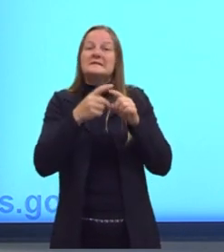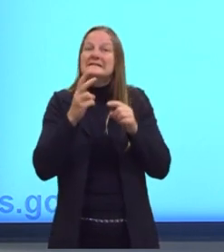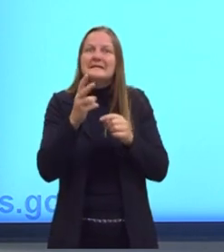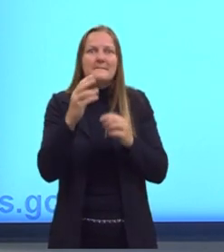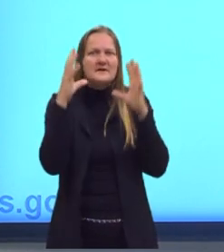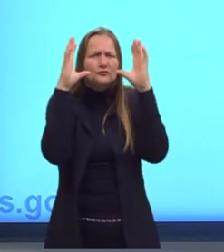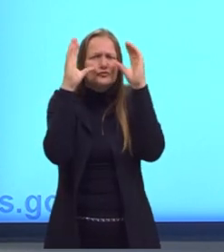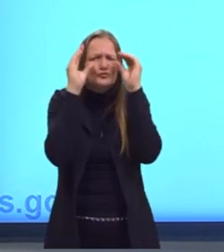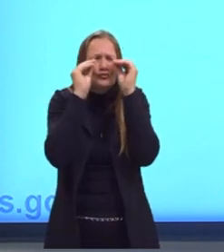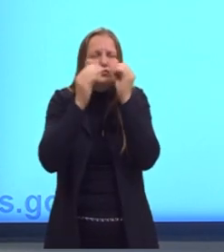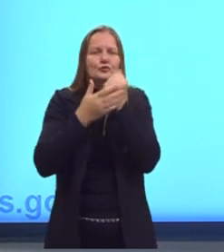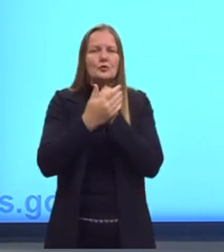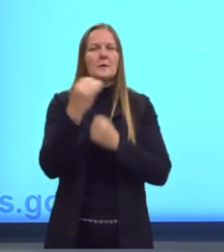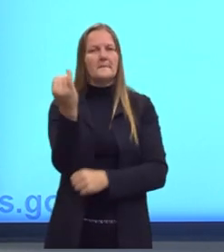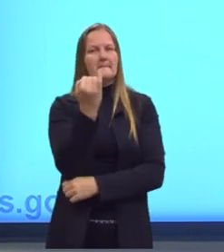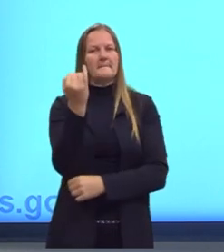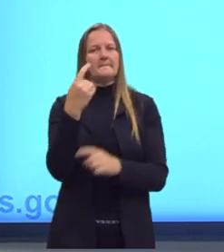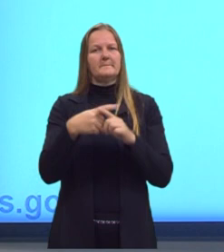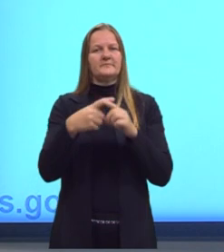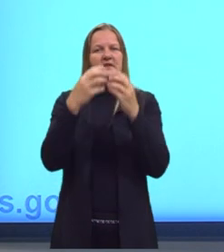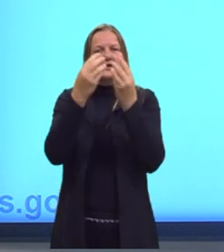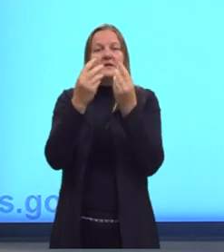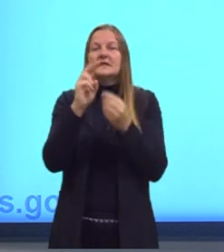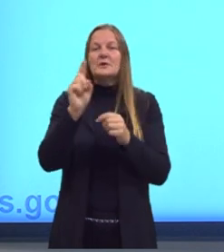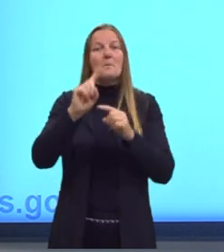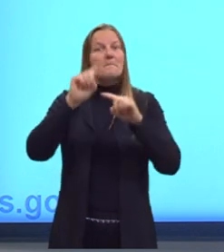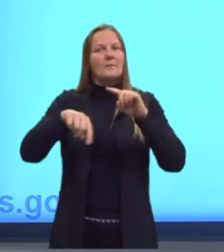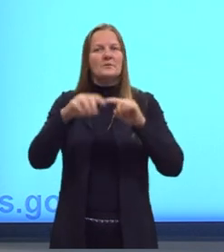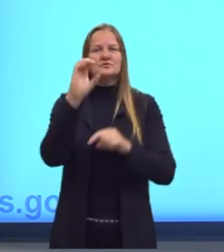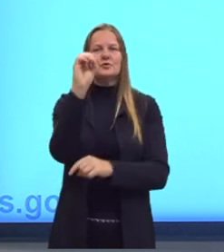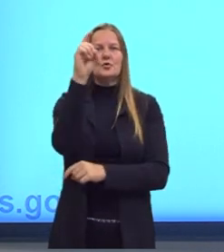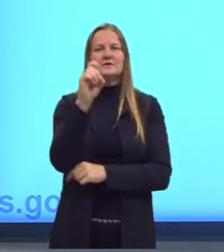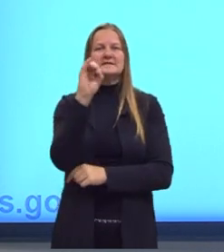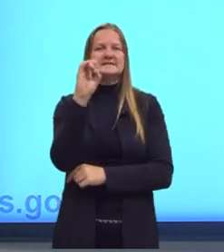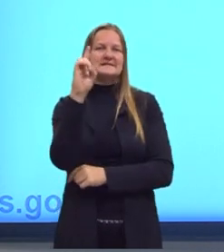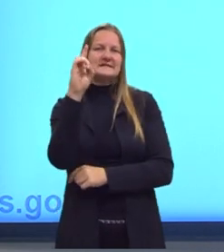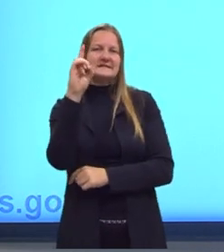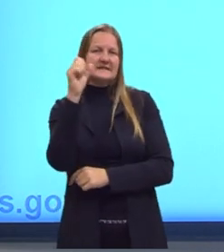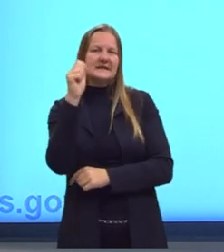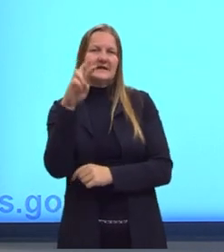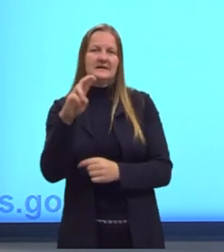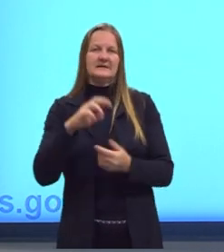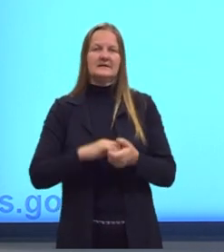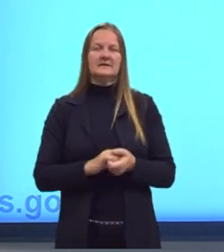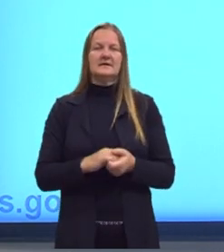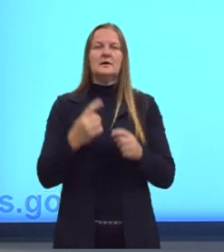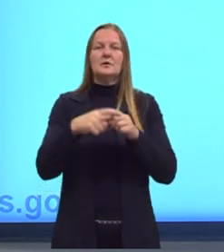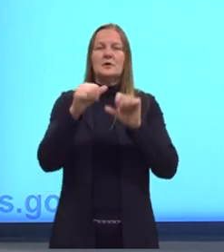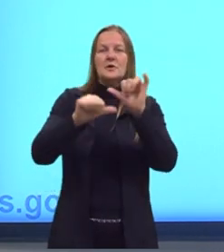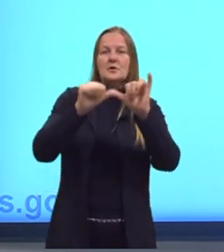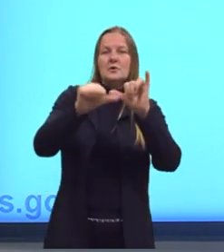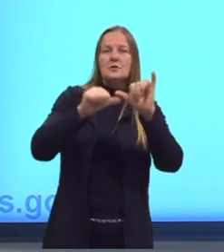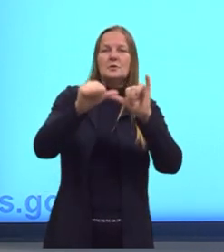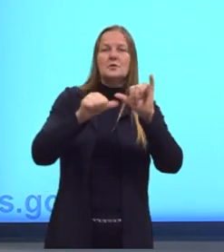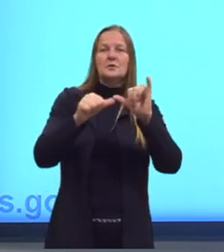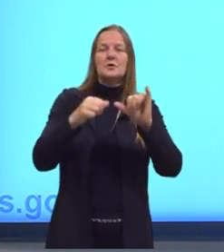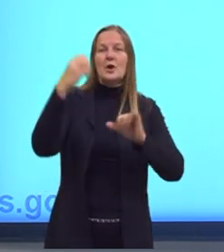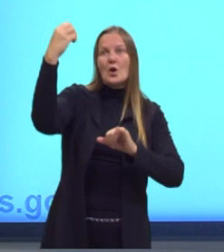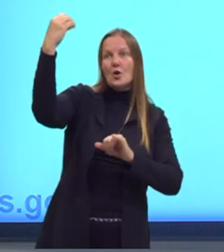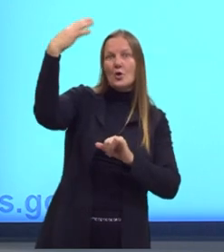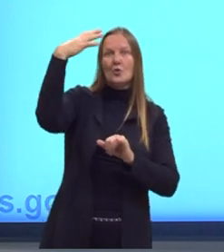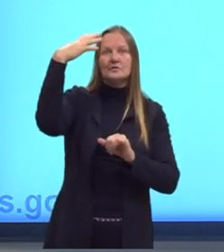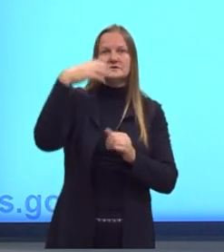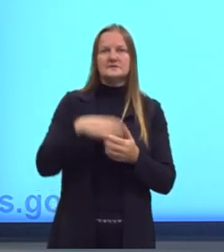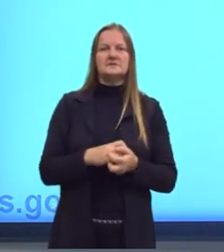Aí tem esse símbolo em cima da seta que indica que essa reação ocorre através da ação da luz. Ela